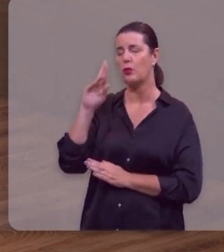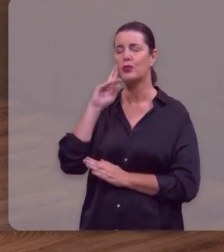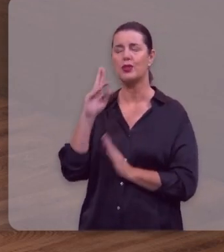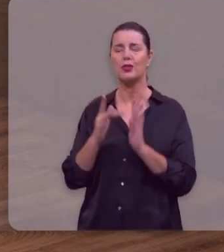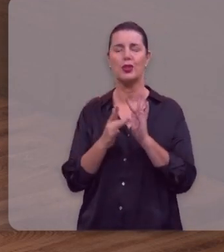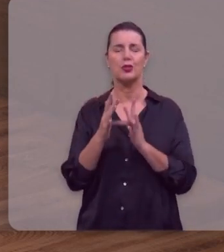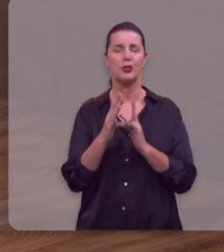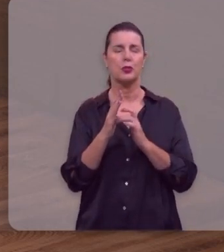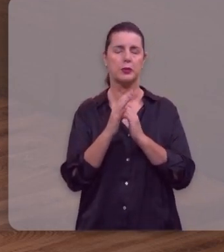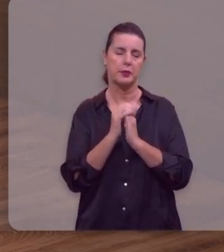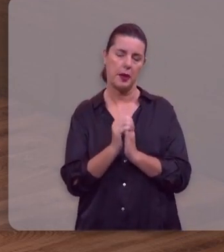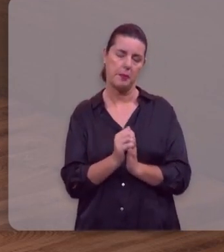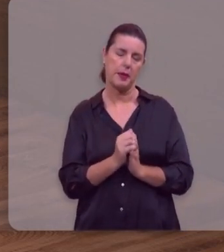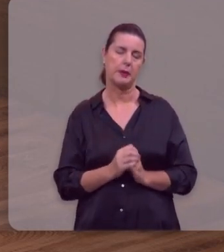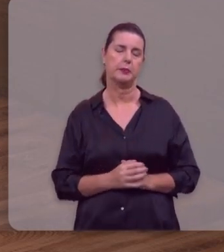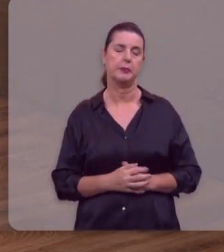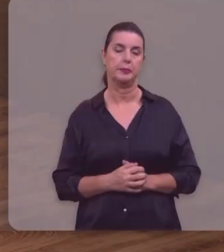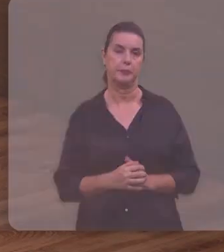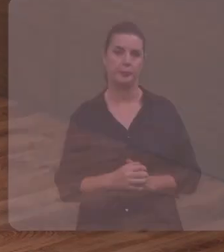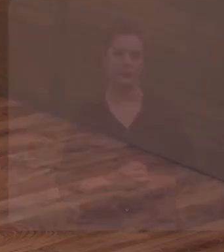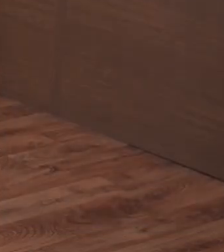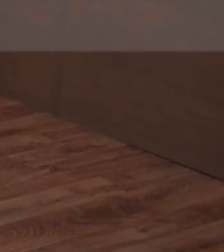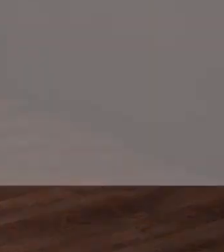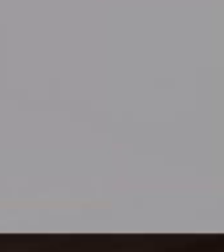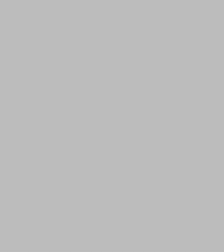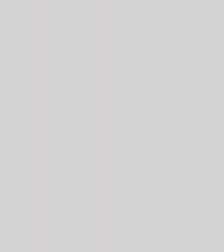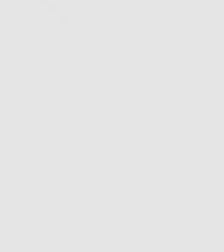nome de Jesus. Amém.